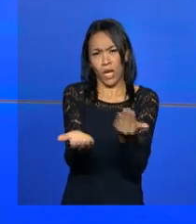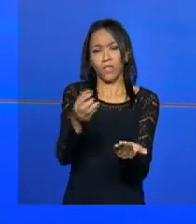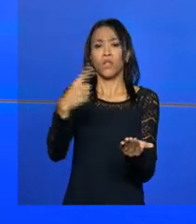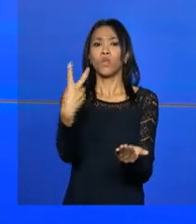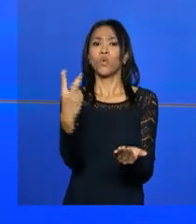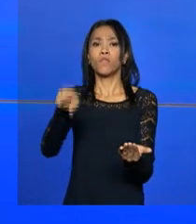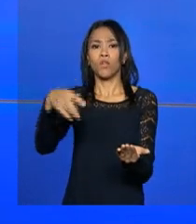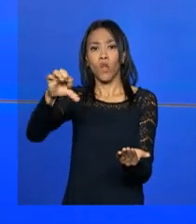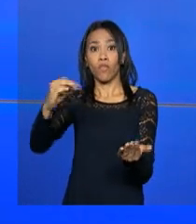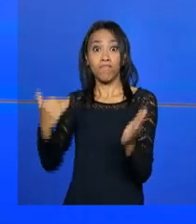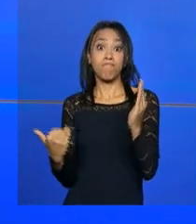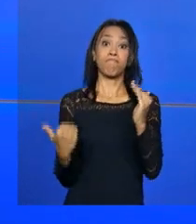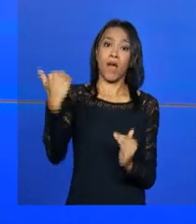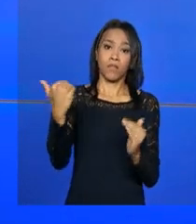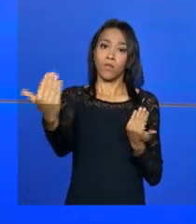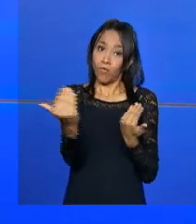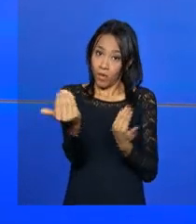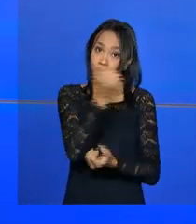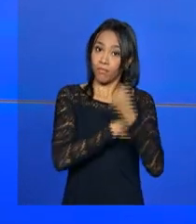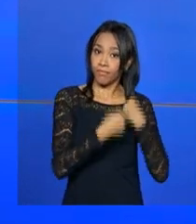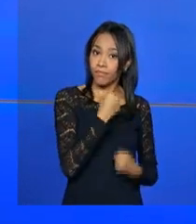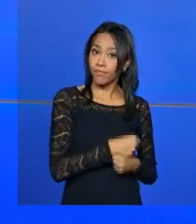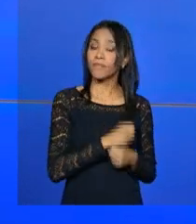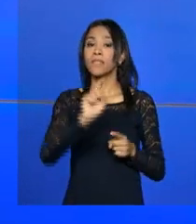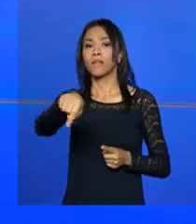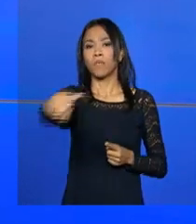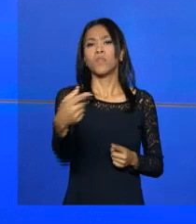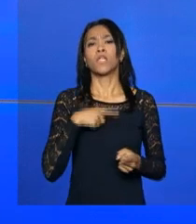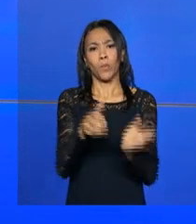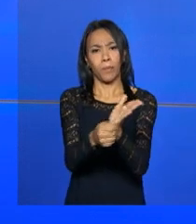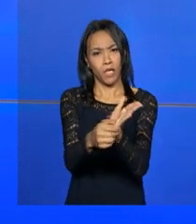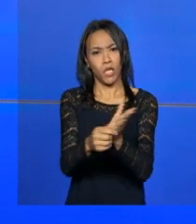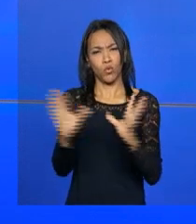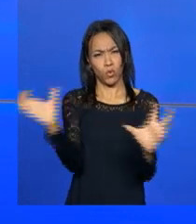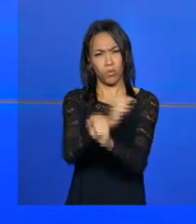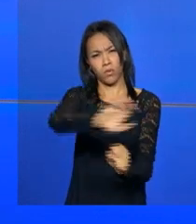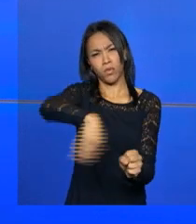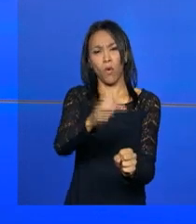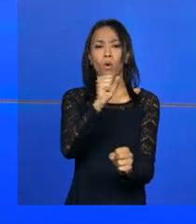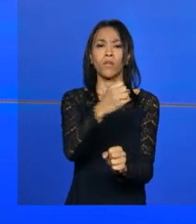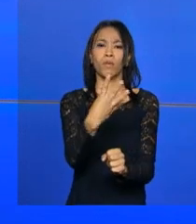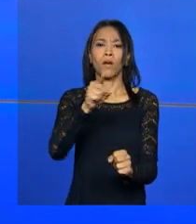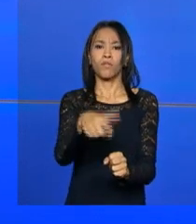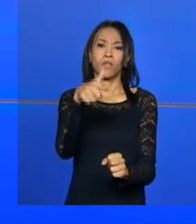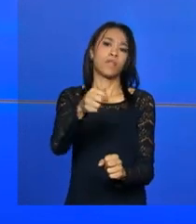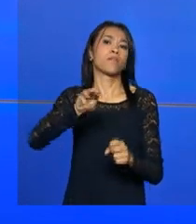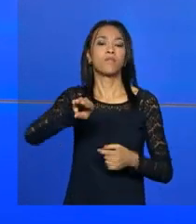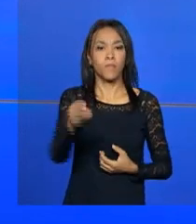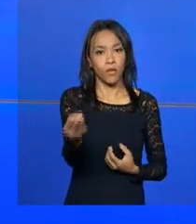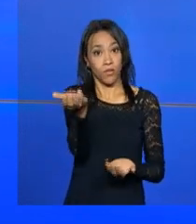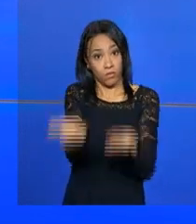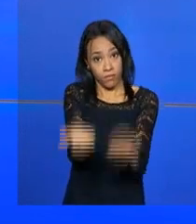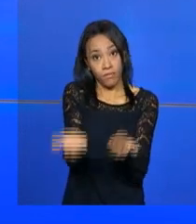,9 milhões a mais que na safra passada. Em seguida está o milho, com um total estimado em 84,7